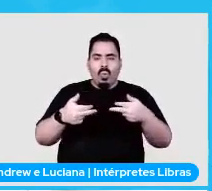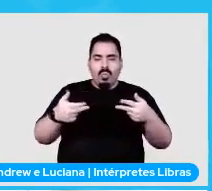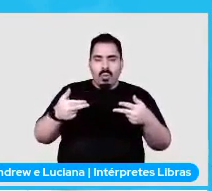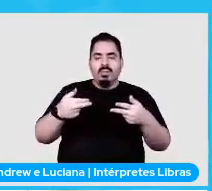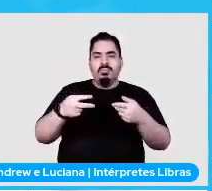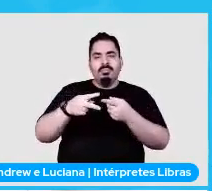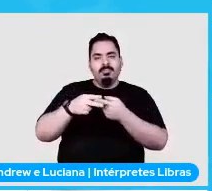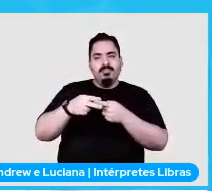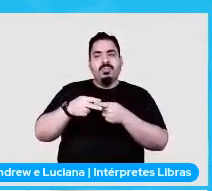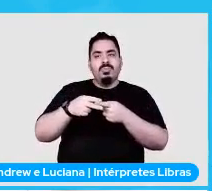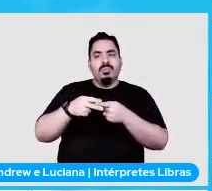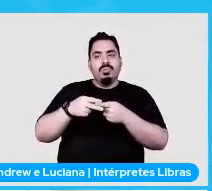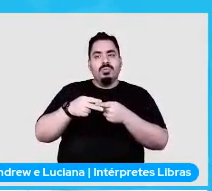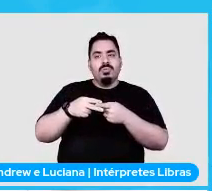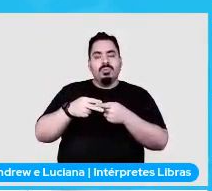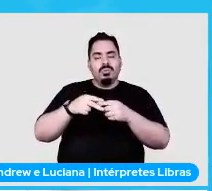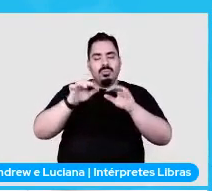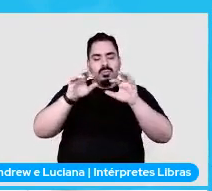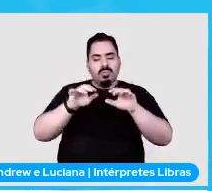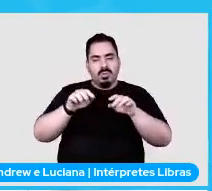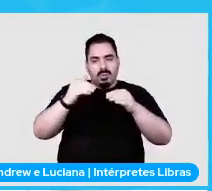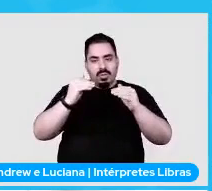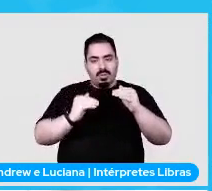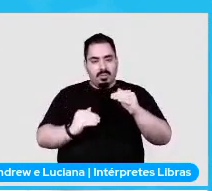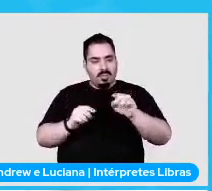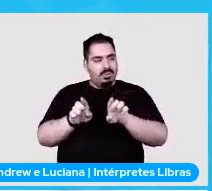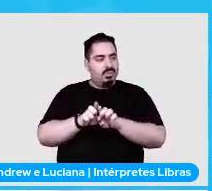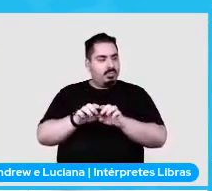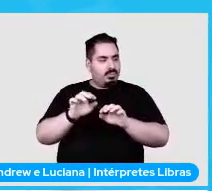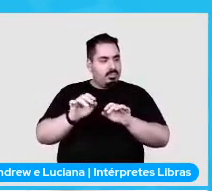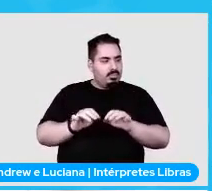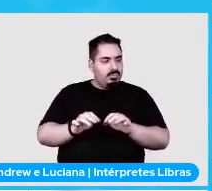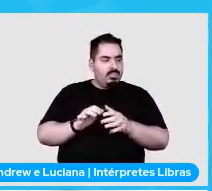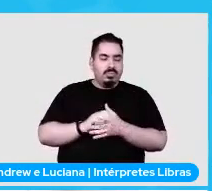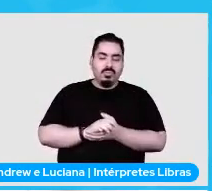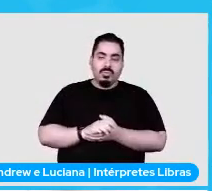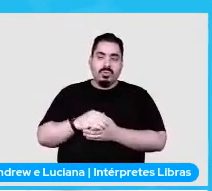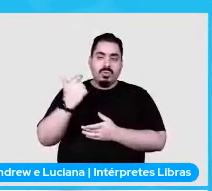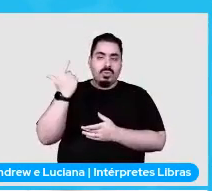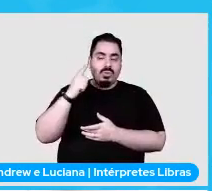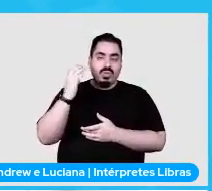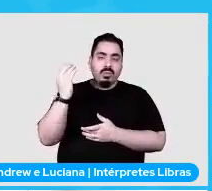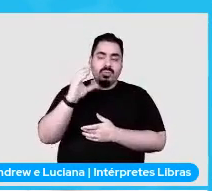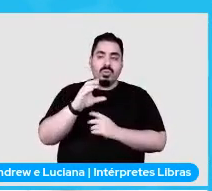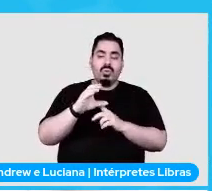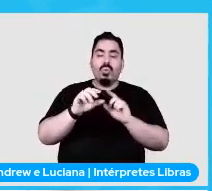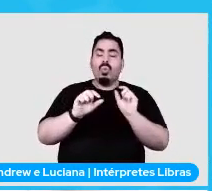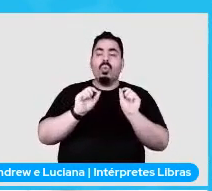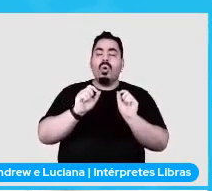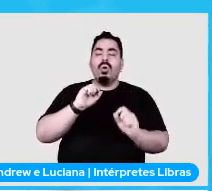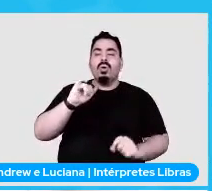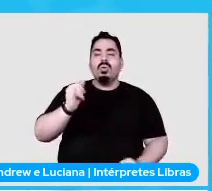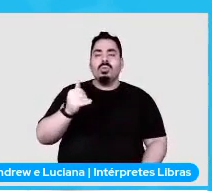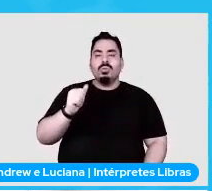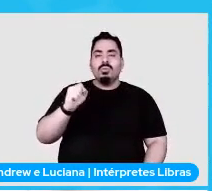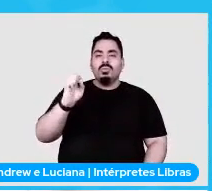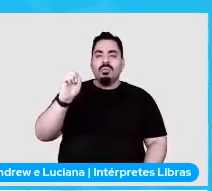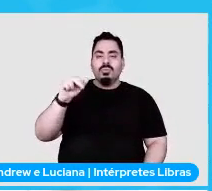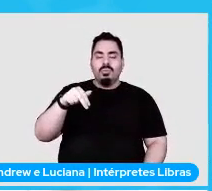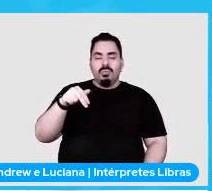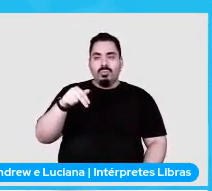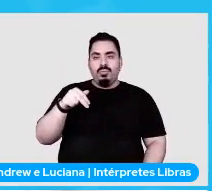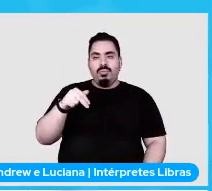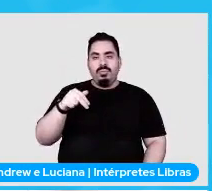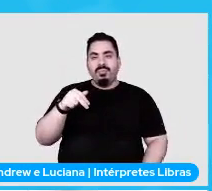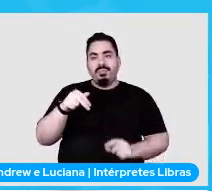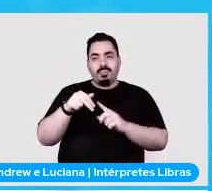e lá embaixo você define qual é o JSON que eu vou usar como Schema e ele